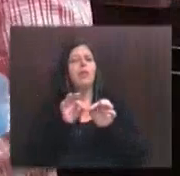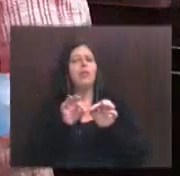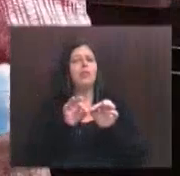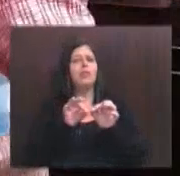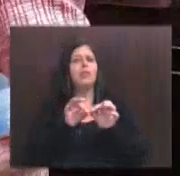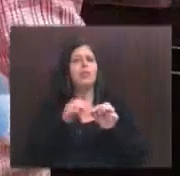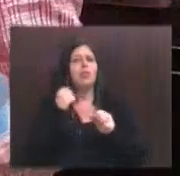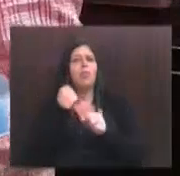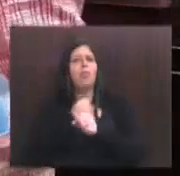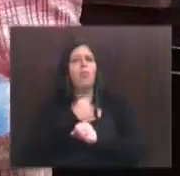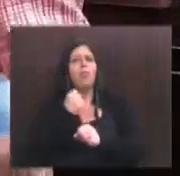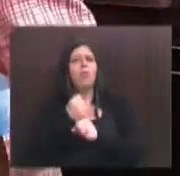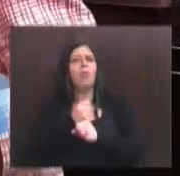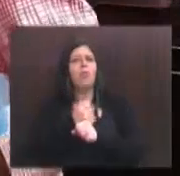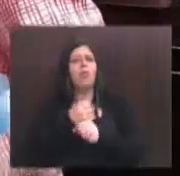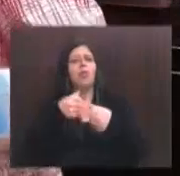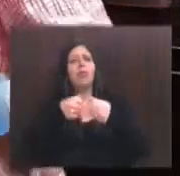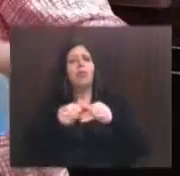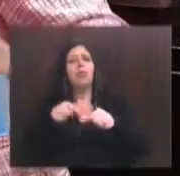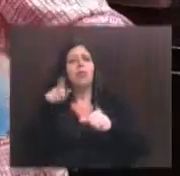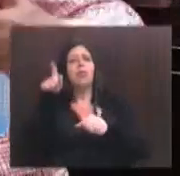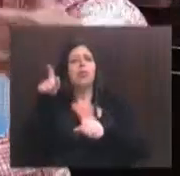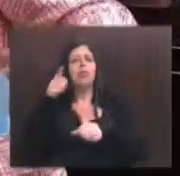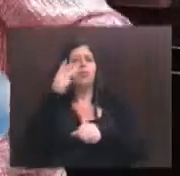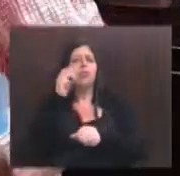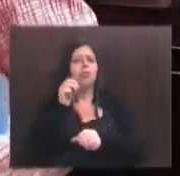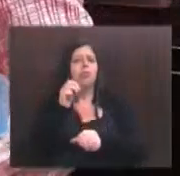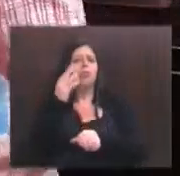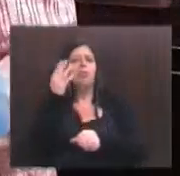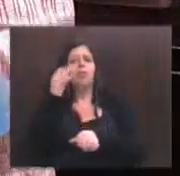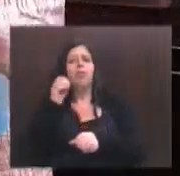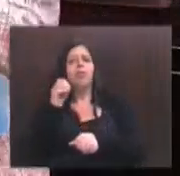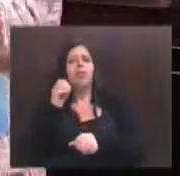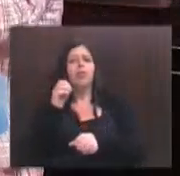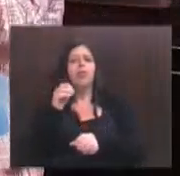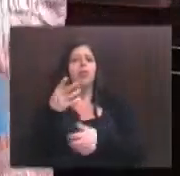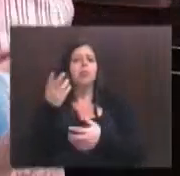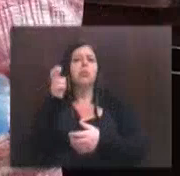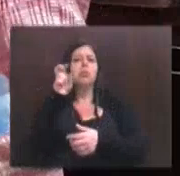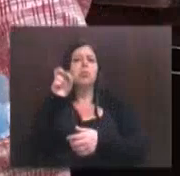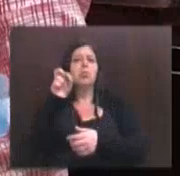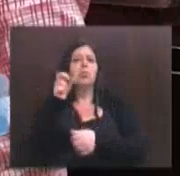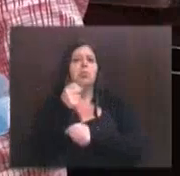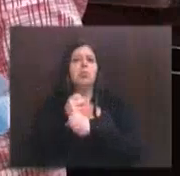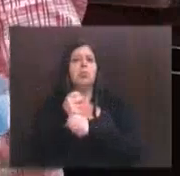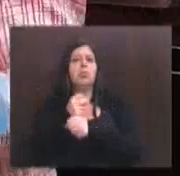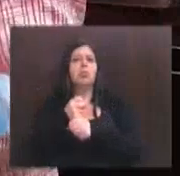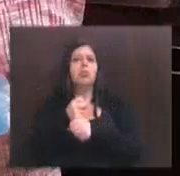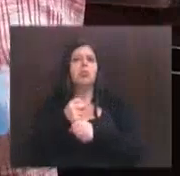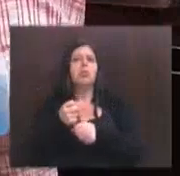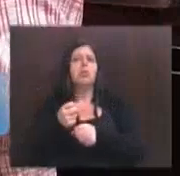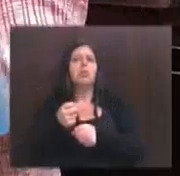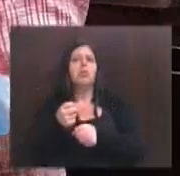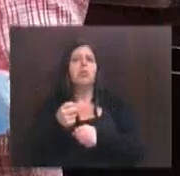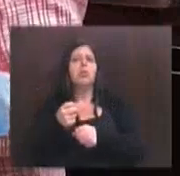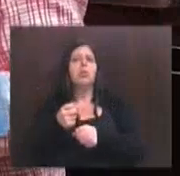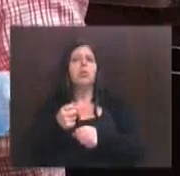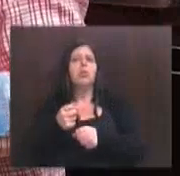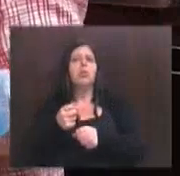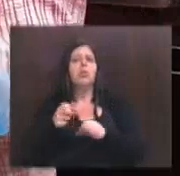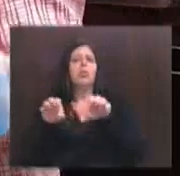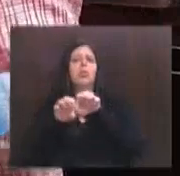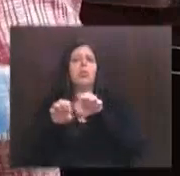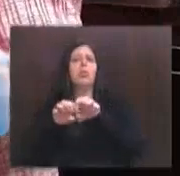obras que ficam lá 30, 40, 50 anos com infraestrutura adequada. Então, esse